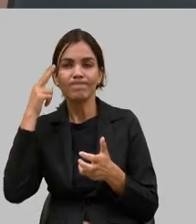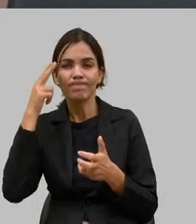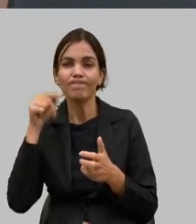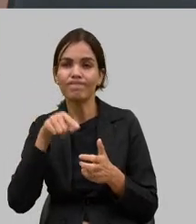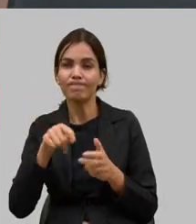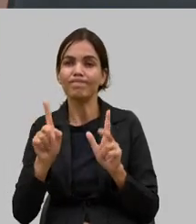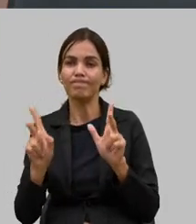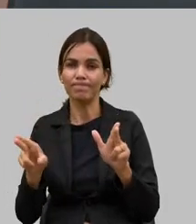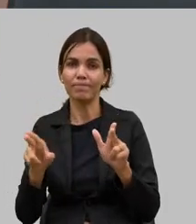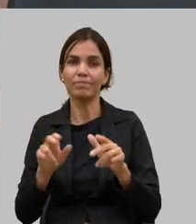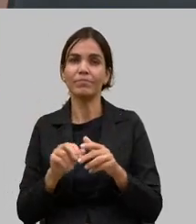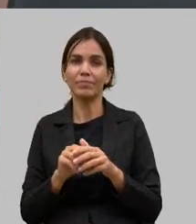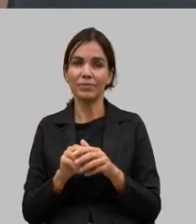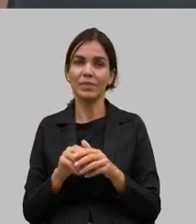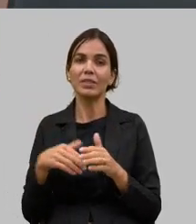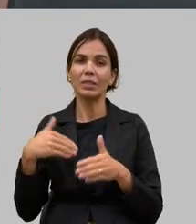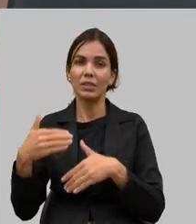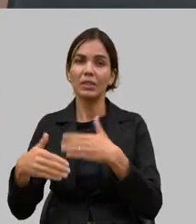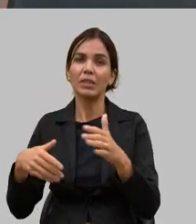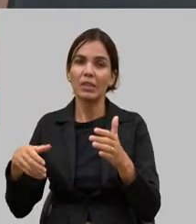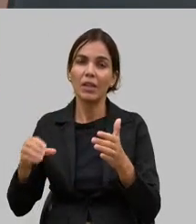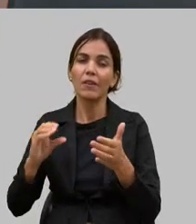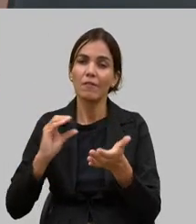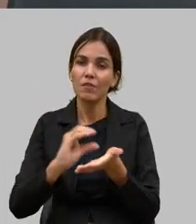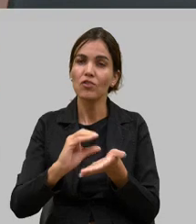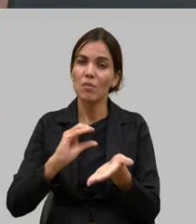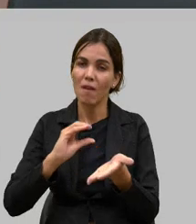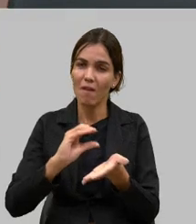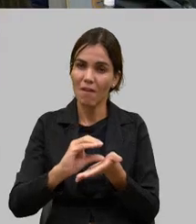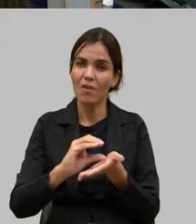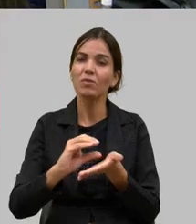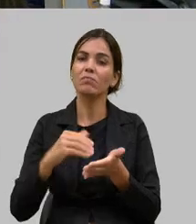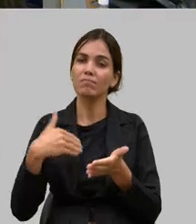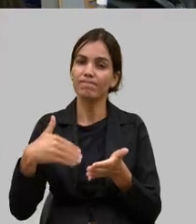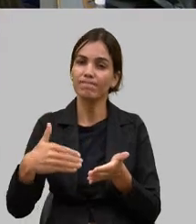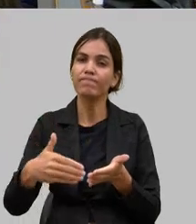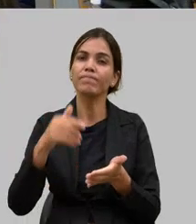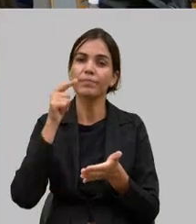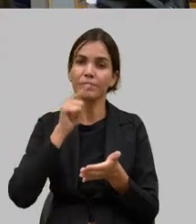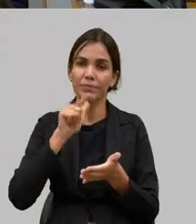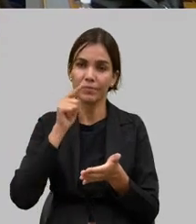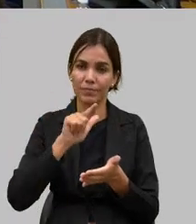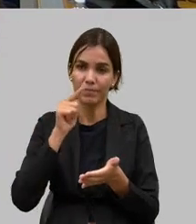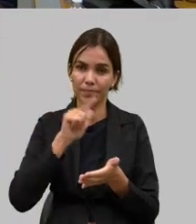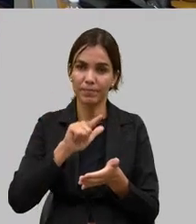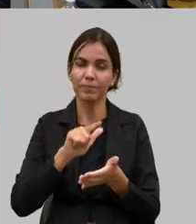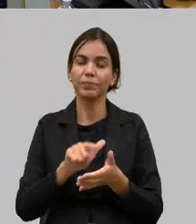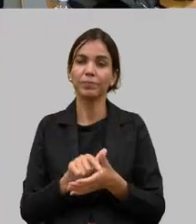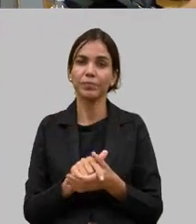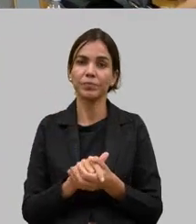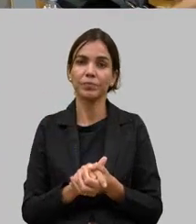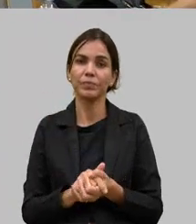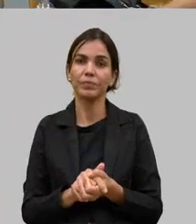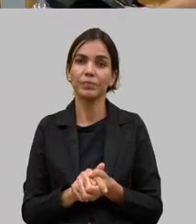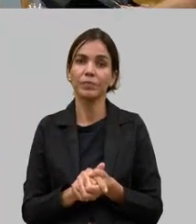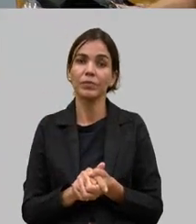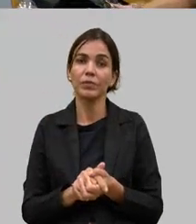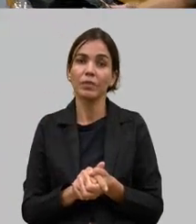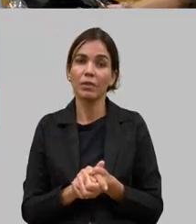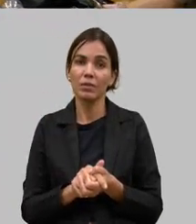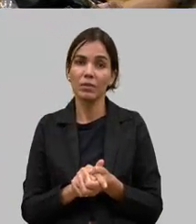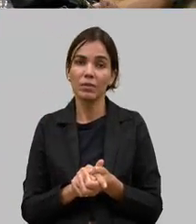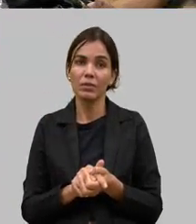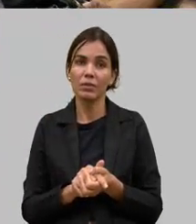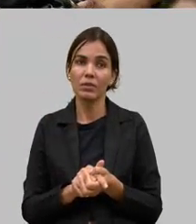investimentos que vão acontecer da renovação das concessões nós vamos conseguir abraçar isso também puxando